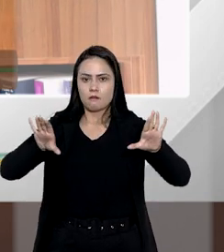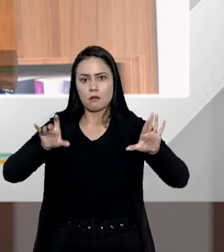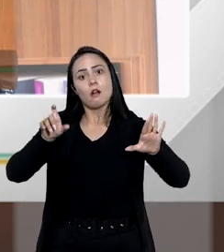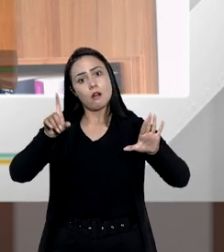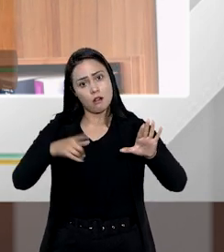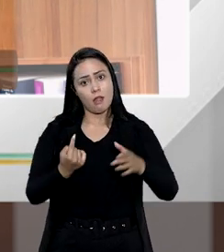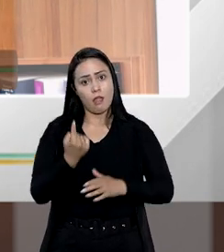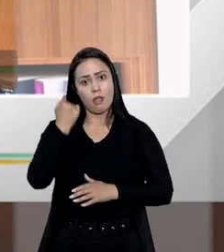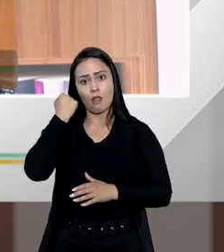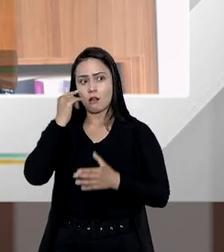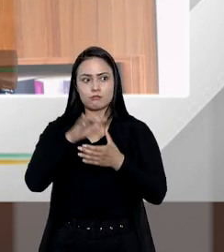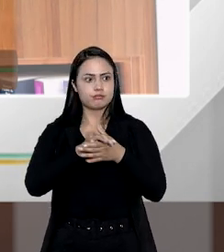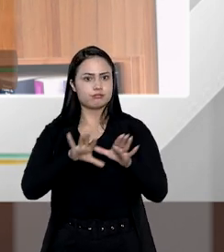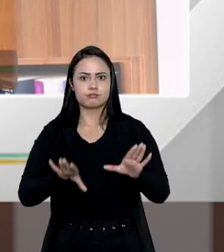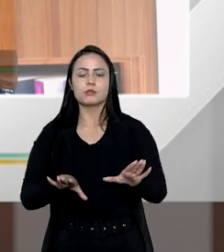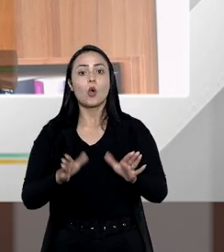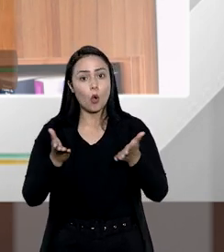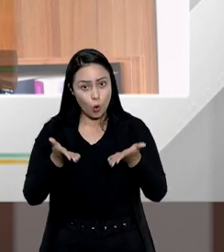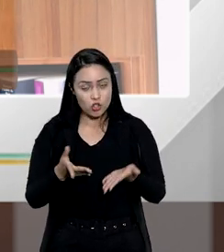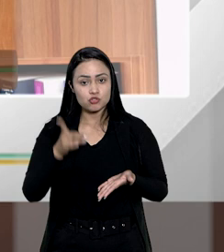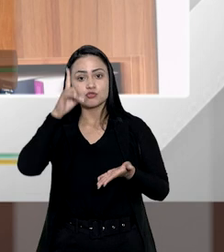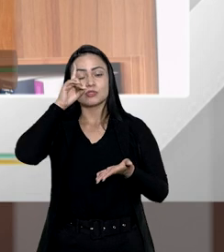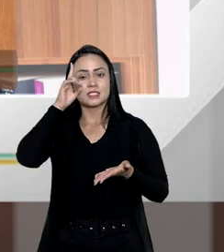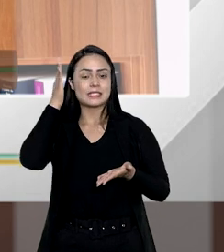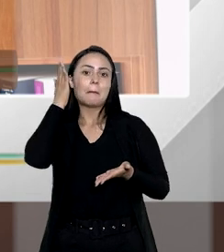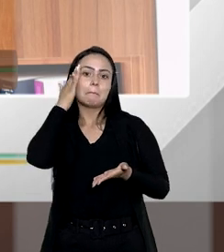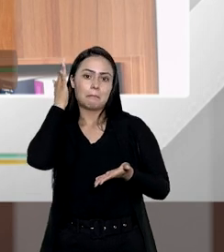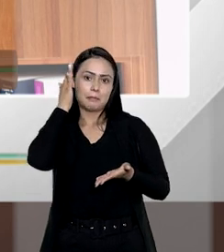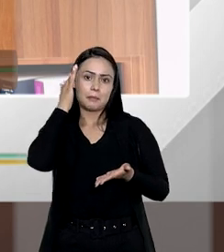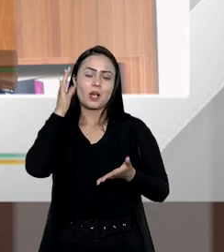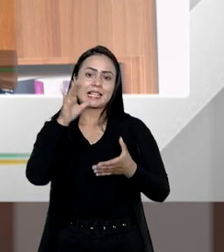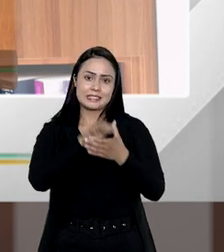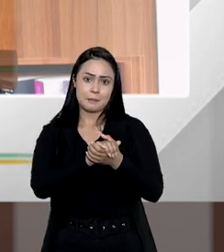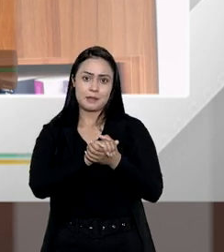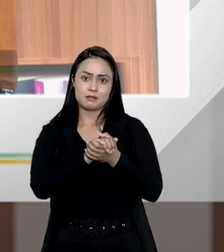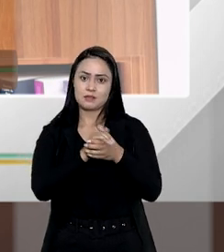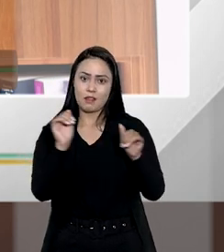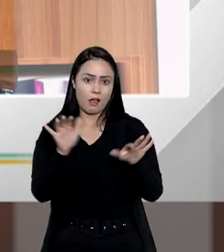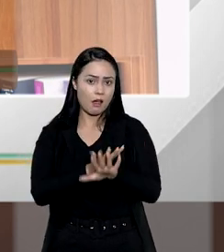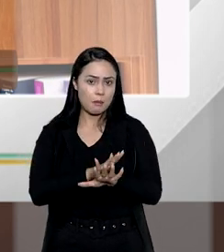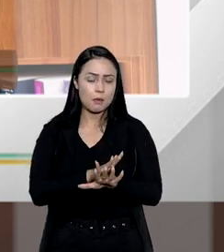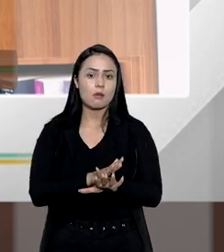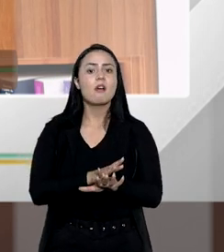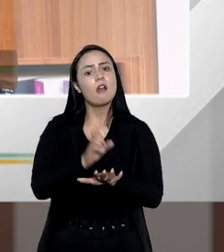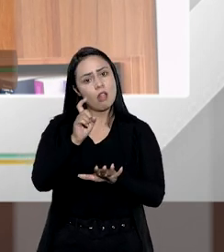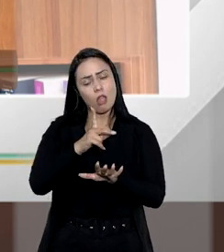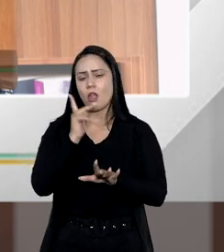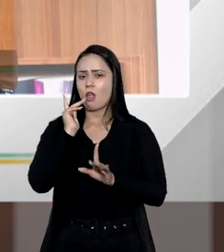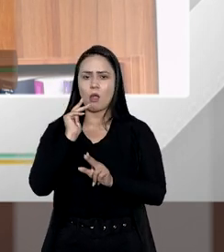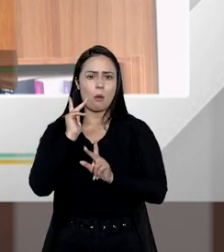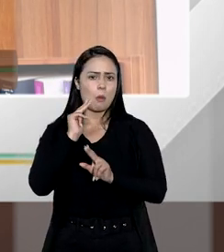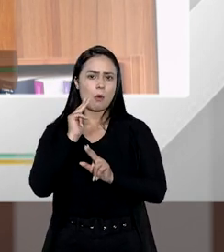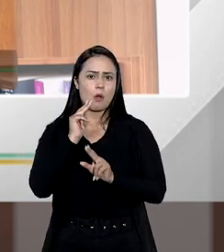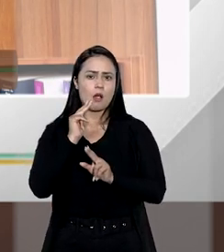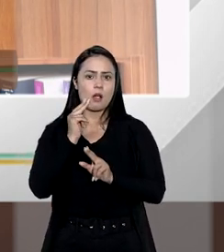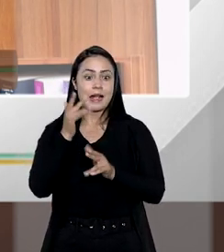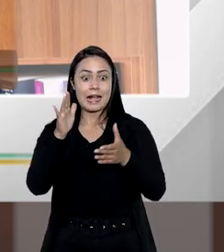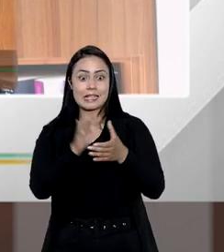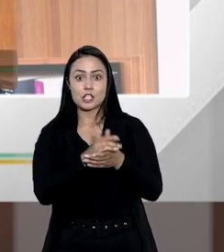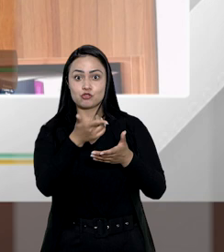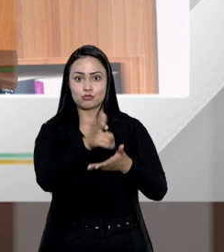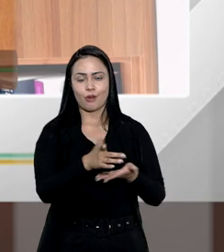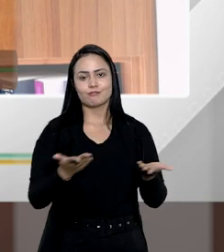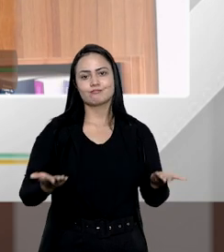o casamento ele era indissolúvel. E hoje a gente sabe que os casamentos acabam e é muito comum o recasamento.